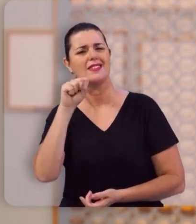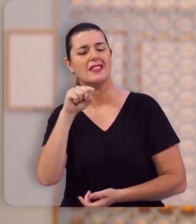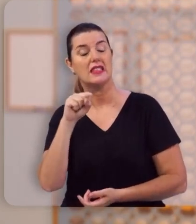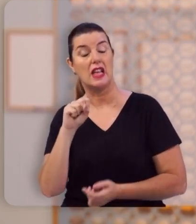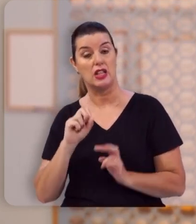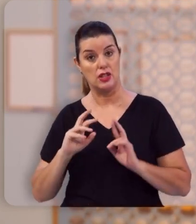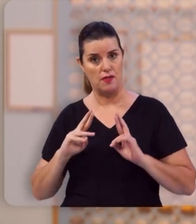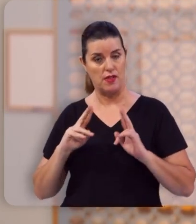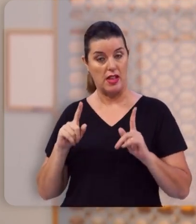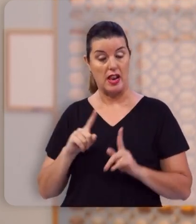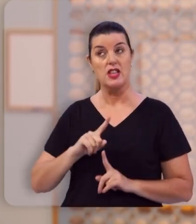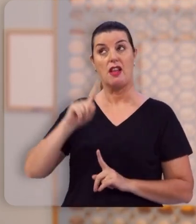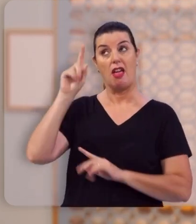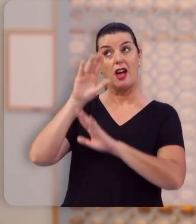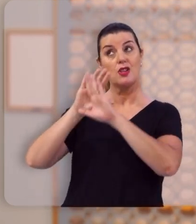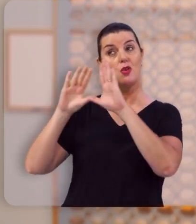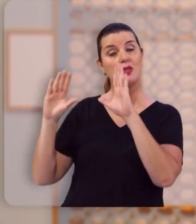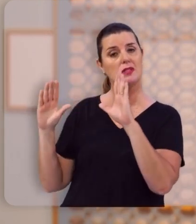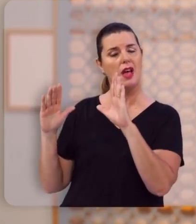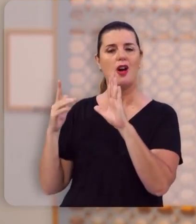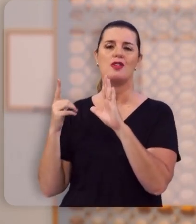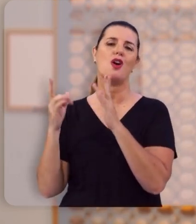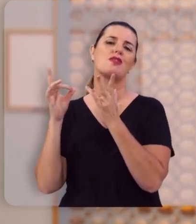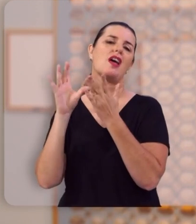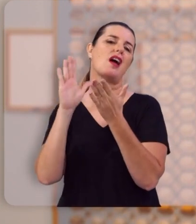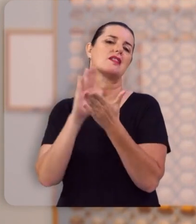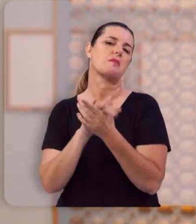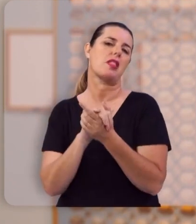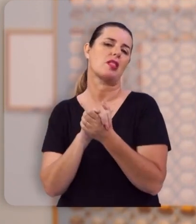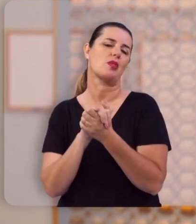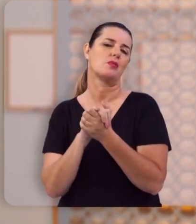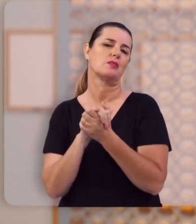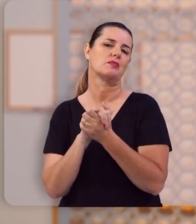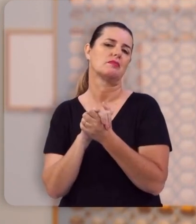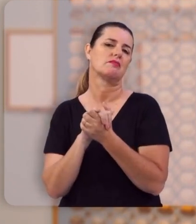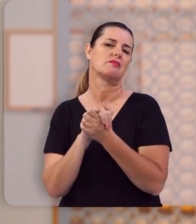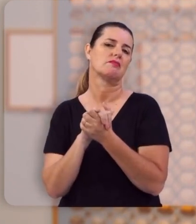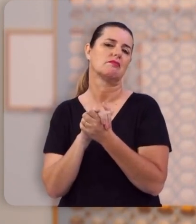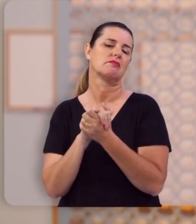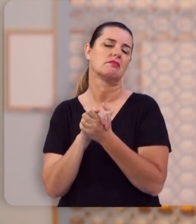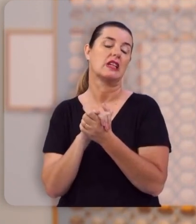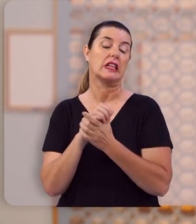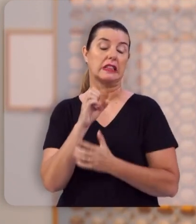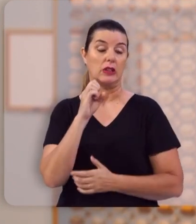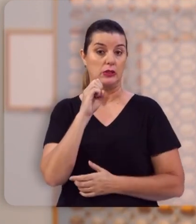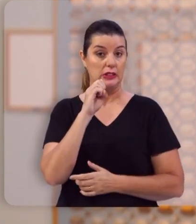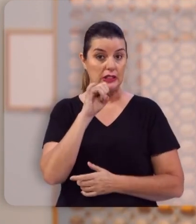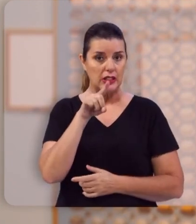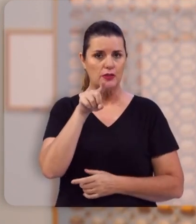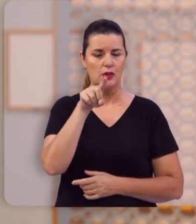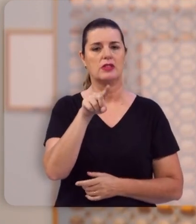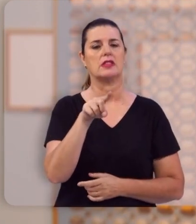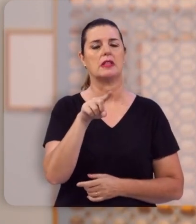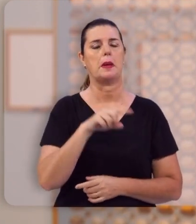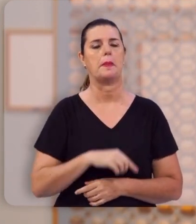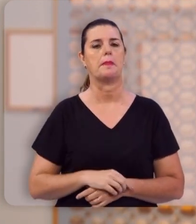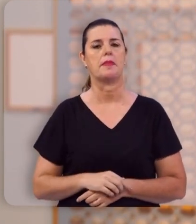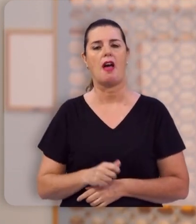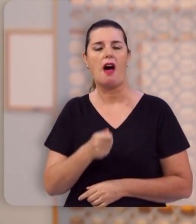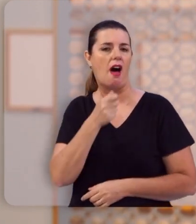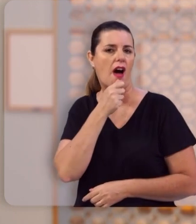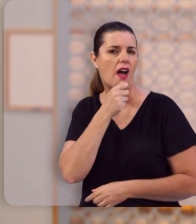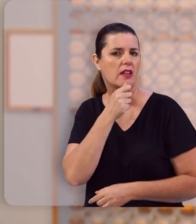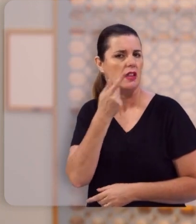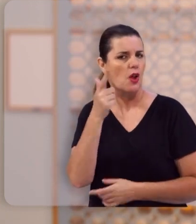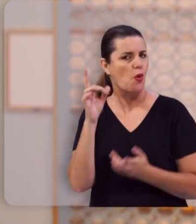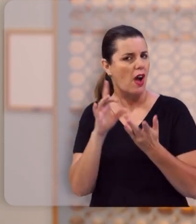A diferença é que lá no céu nem se casa, nem se dá em casamento. Então, se você ainda não